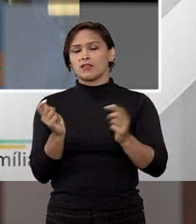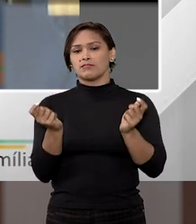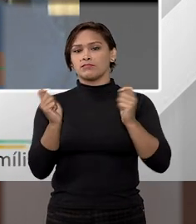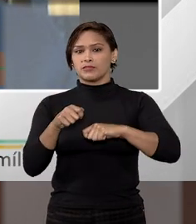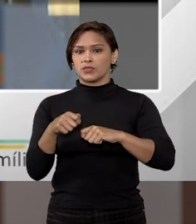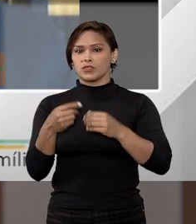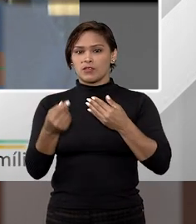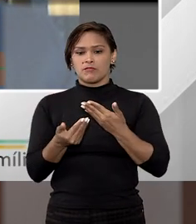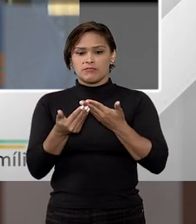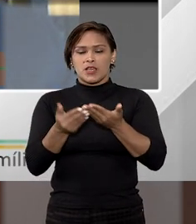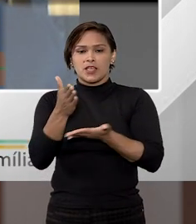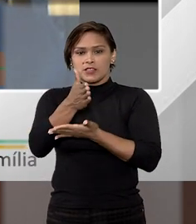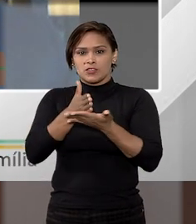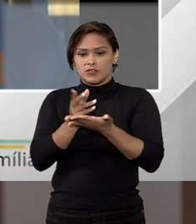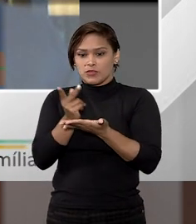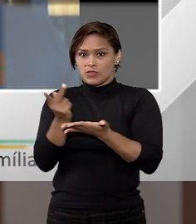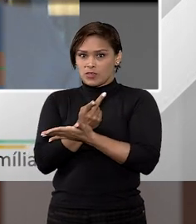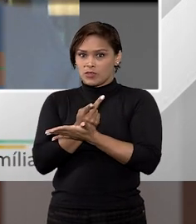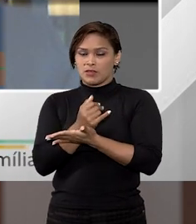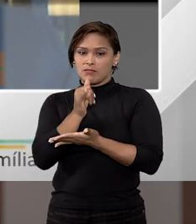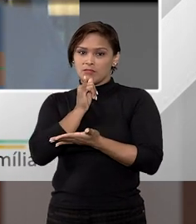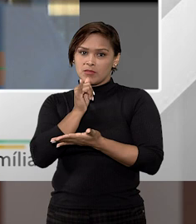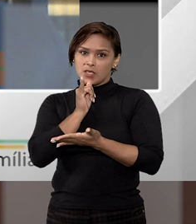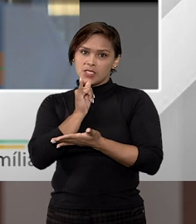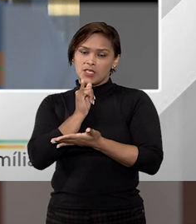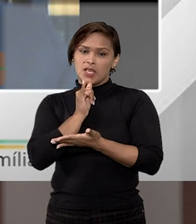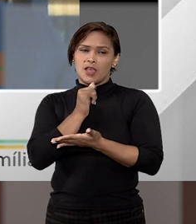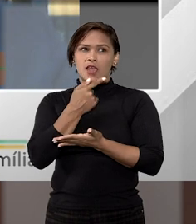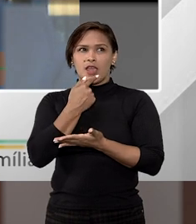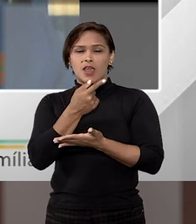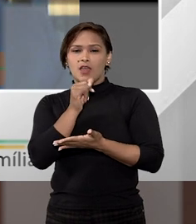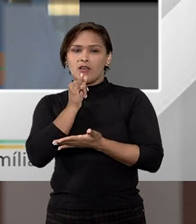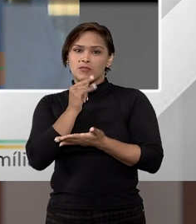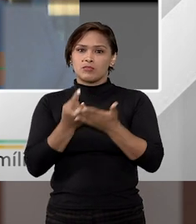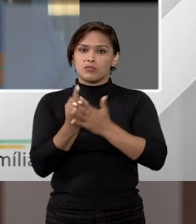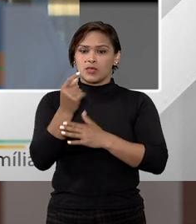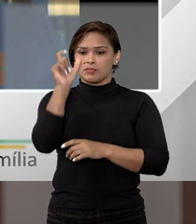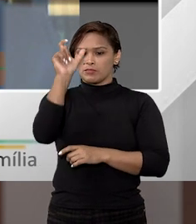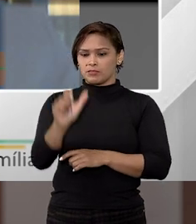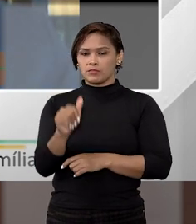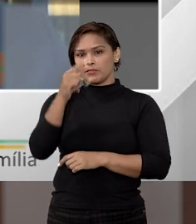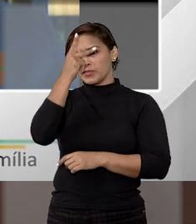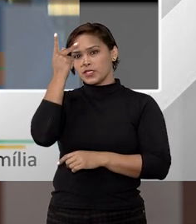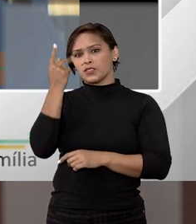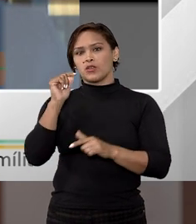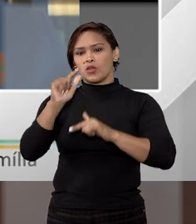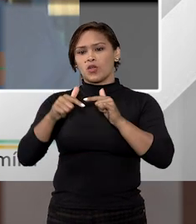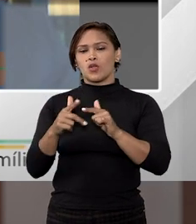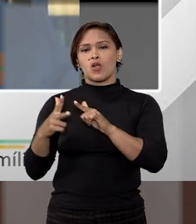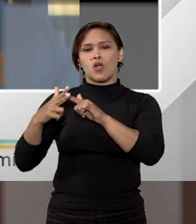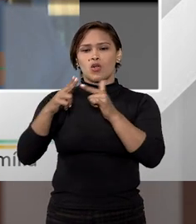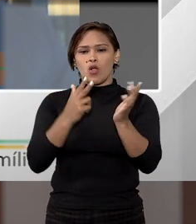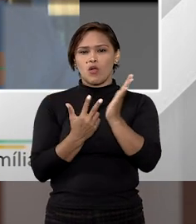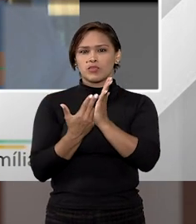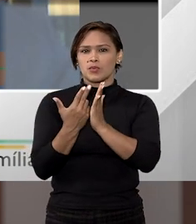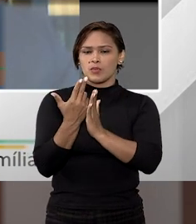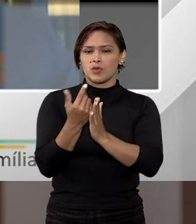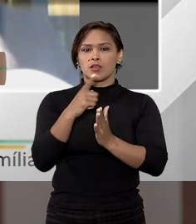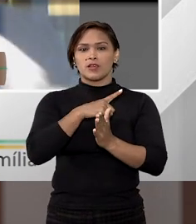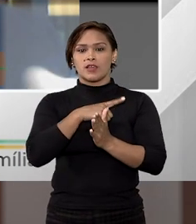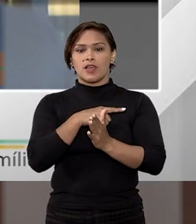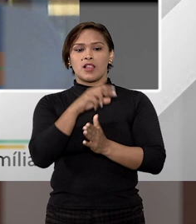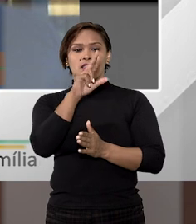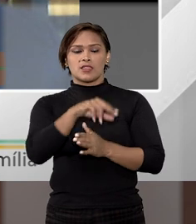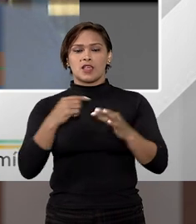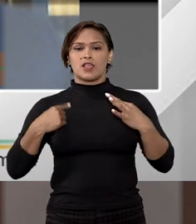permita trazer essa divisão, como por exemplo, vamos citar aqui o exemplo de uma pessoa que faça serviço de corte e costura em casa e ela